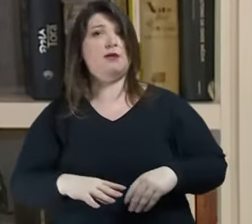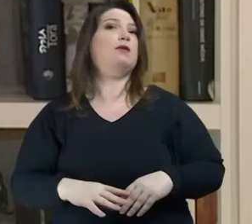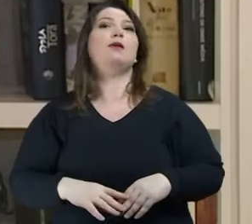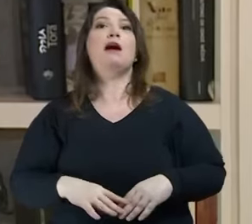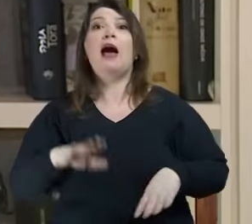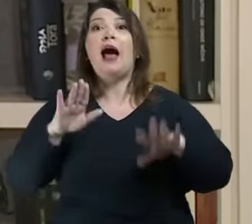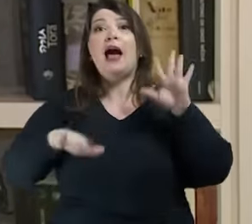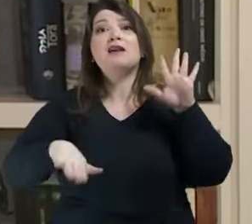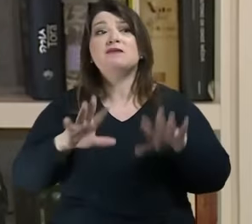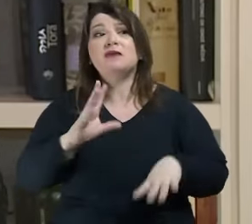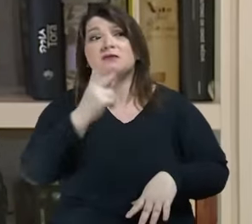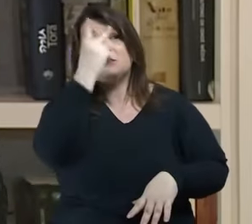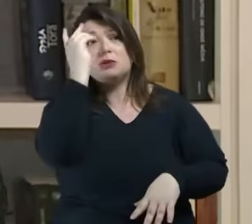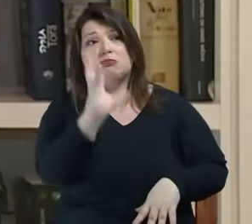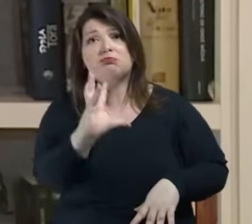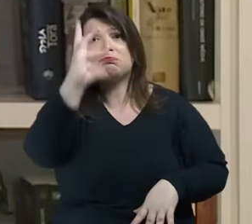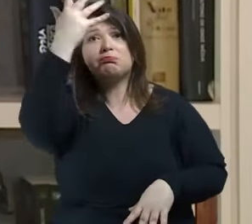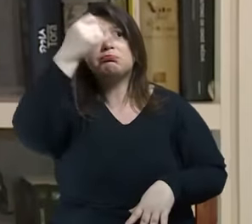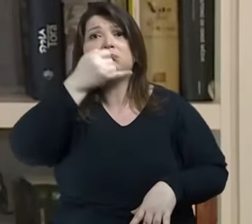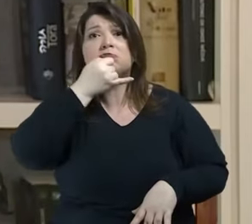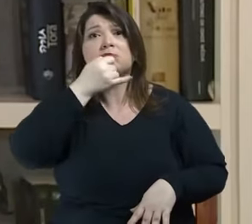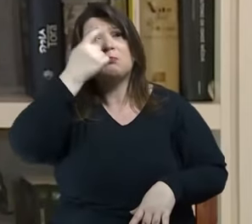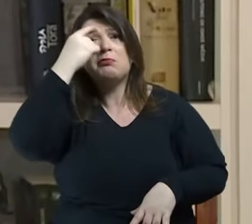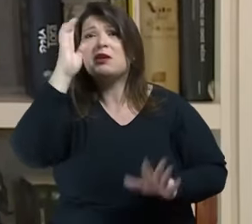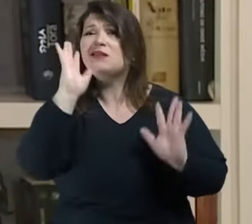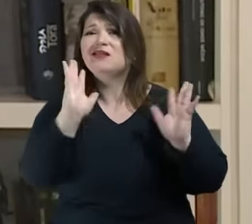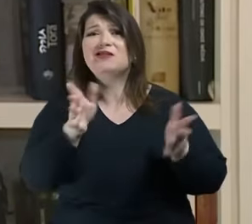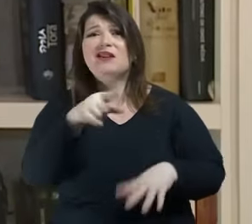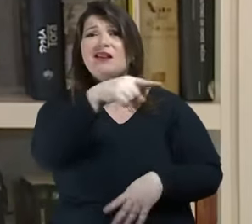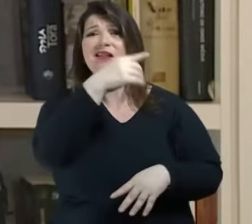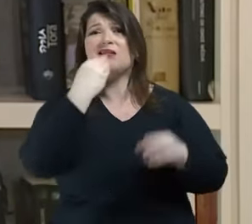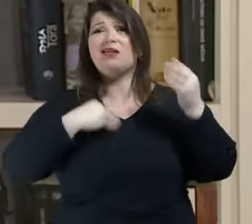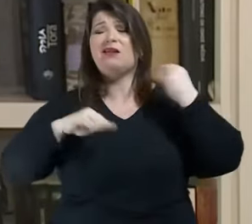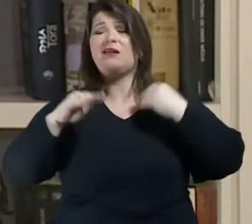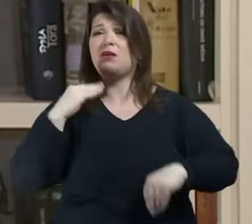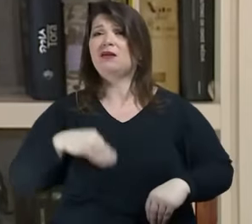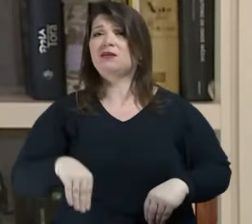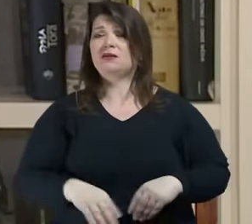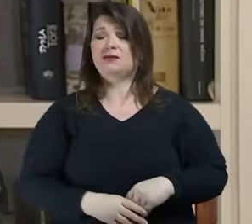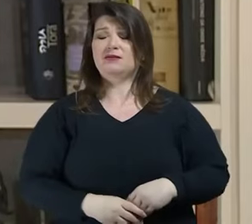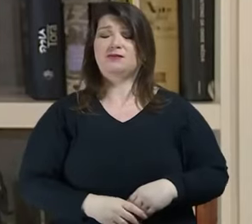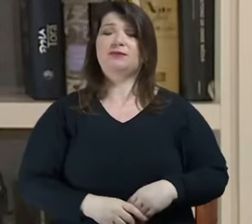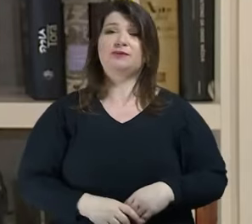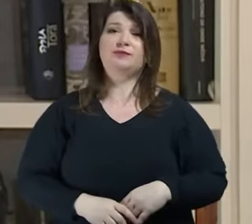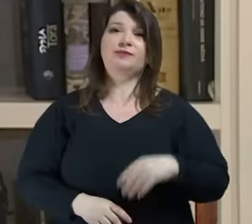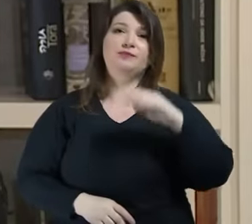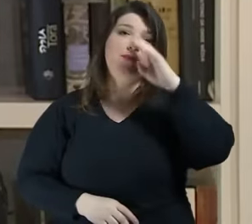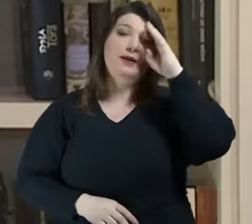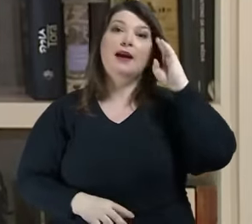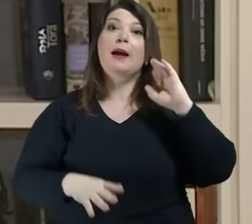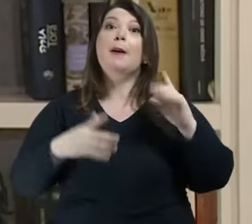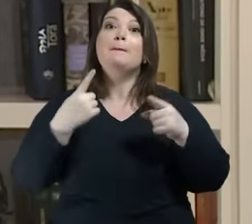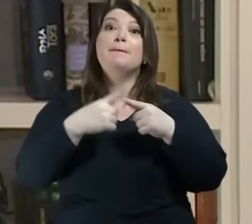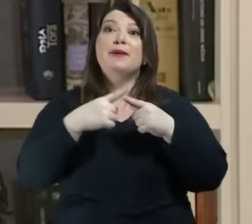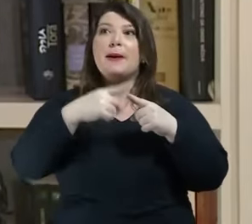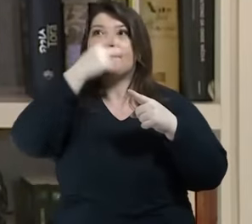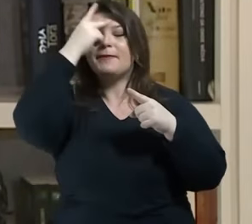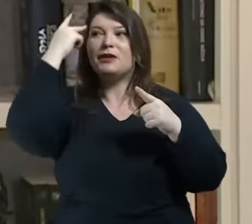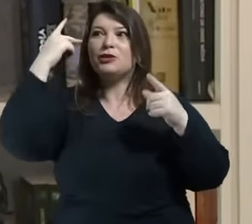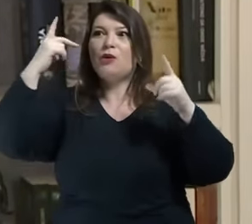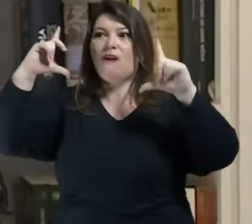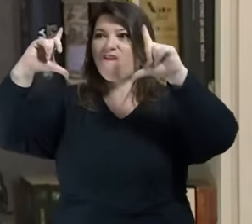mas essas máscaras que eu identifiquei a obrigação de agradar o público a ascensão do influencer